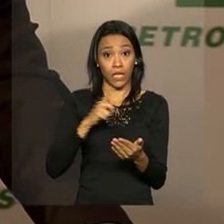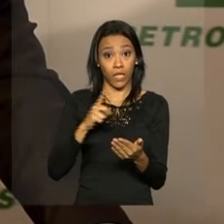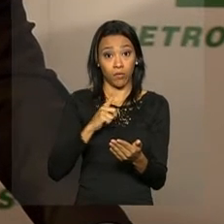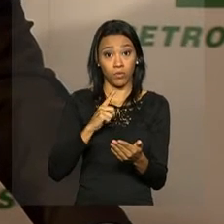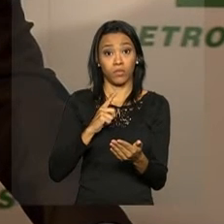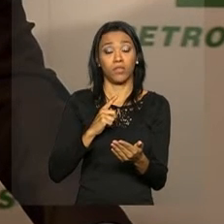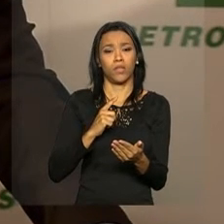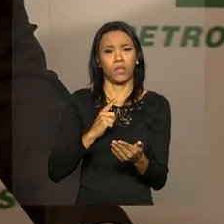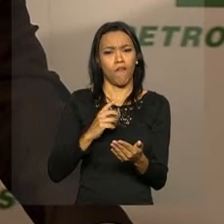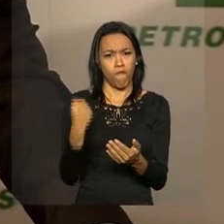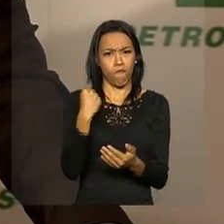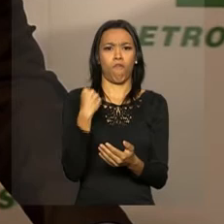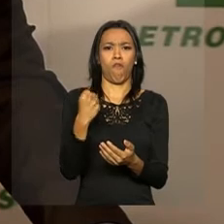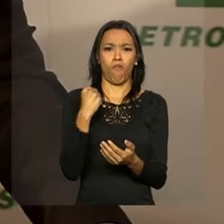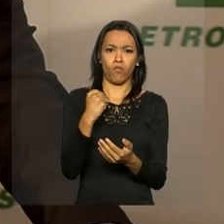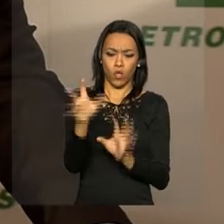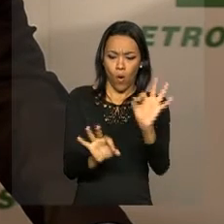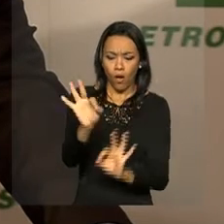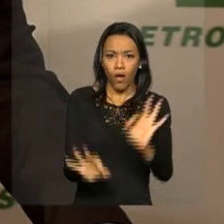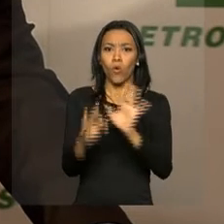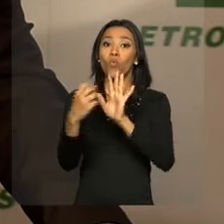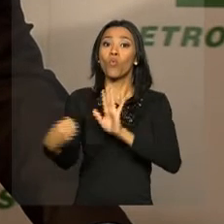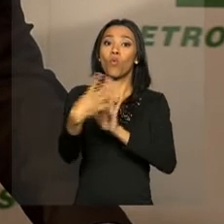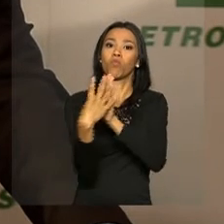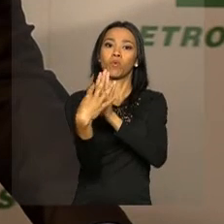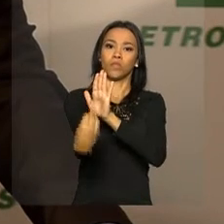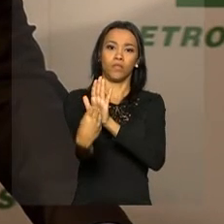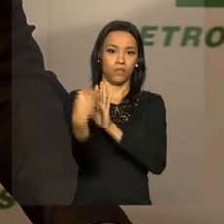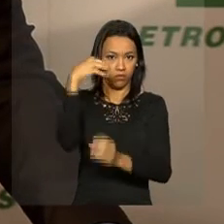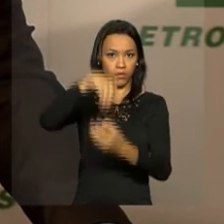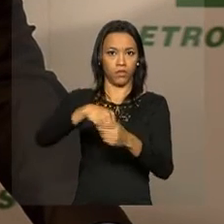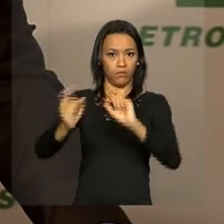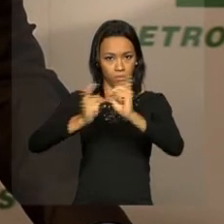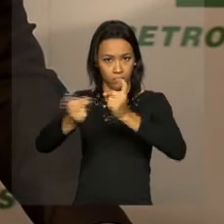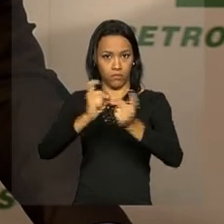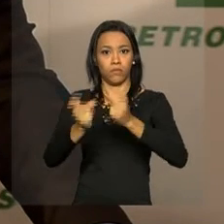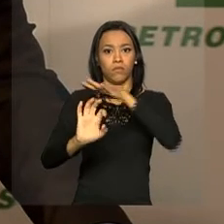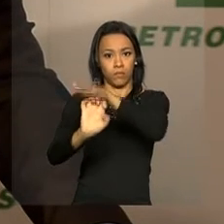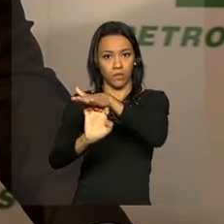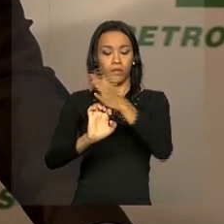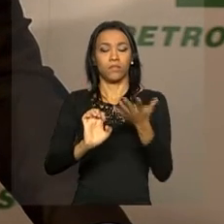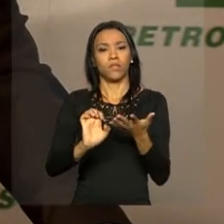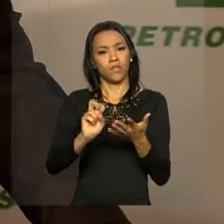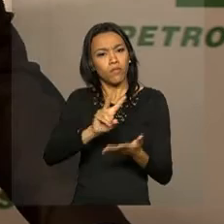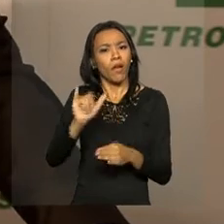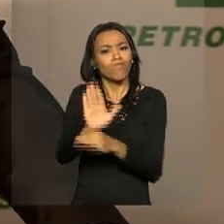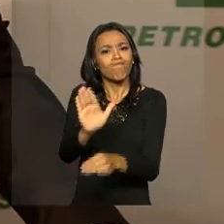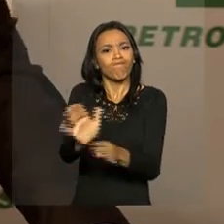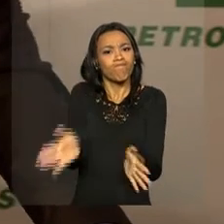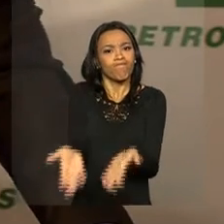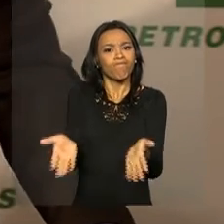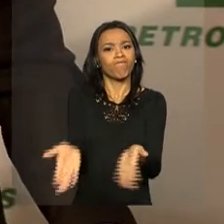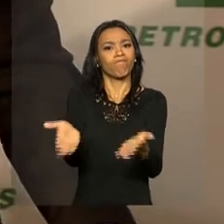muito fortemente num novo modelo de governança e compliance que dará uma blindagem e uma situação para